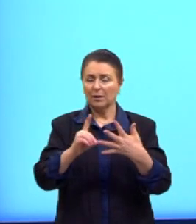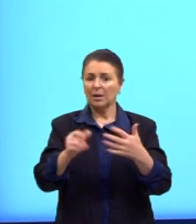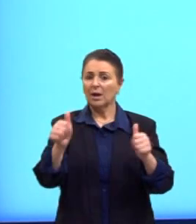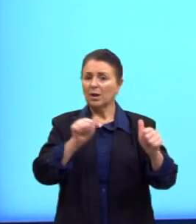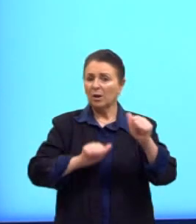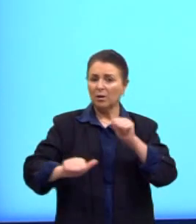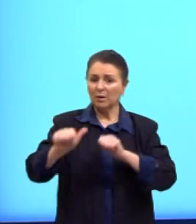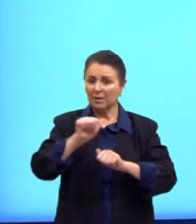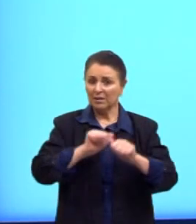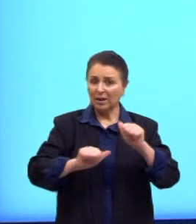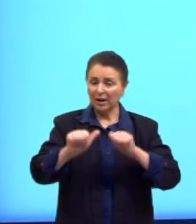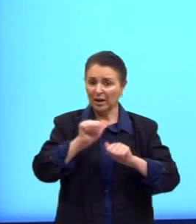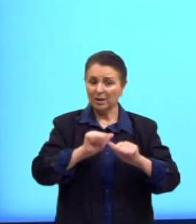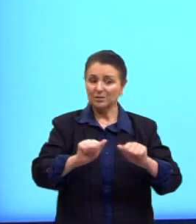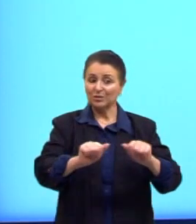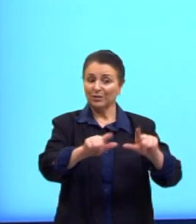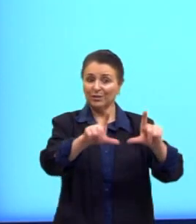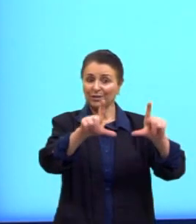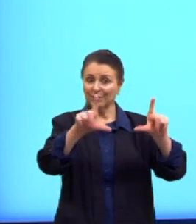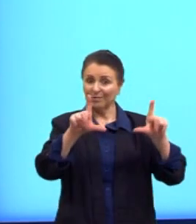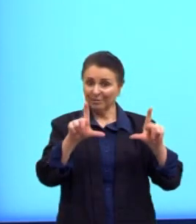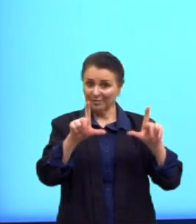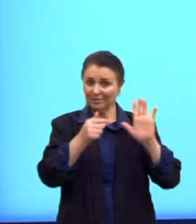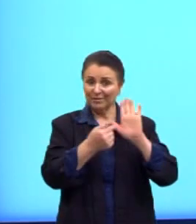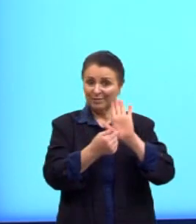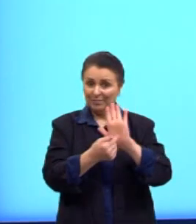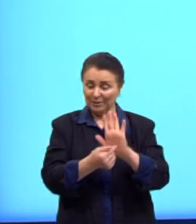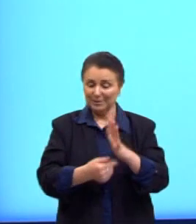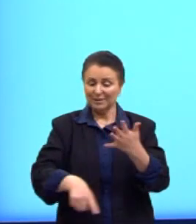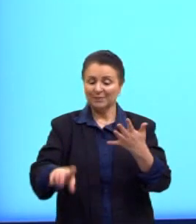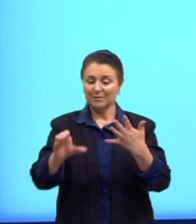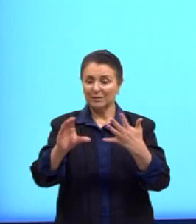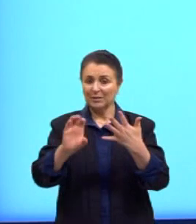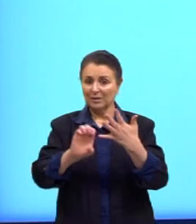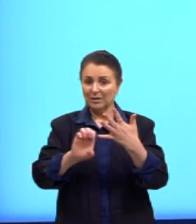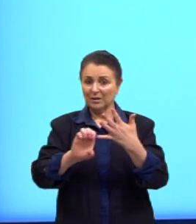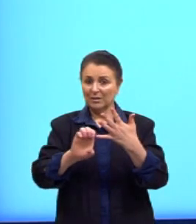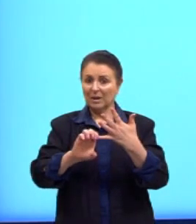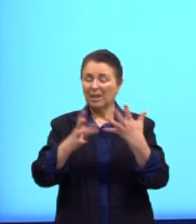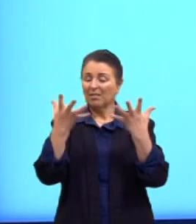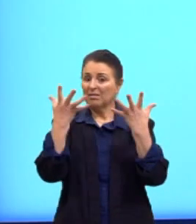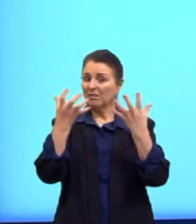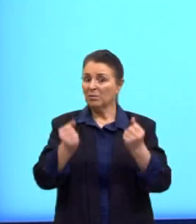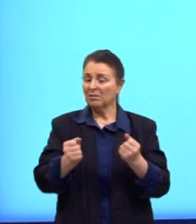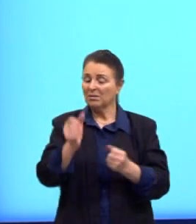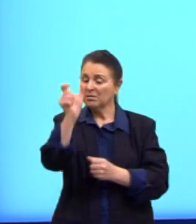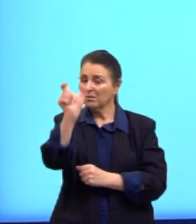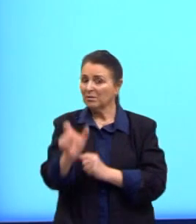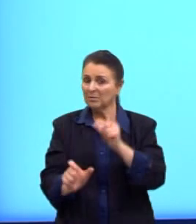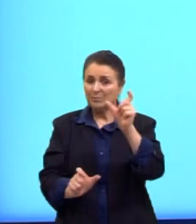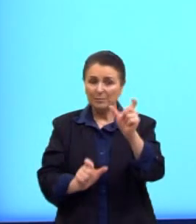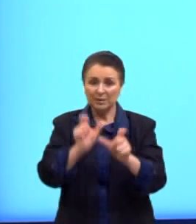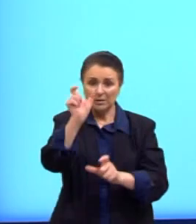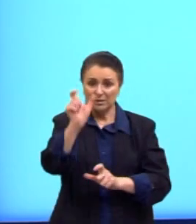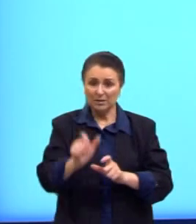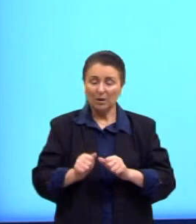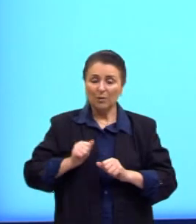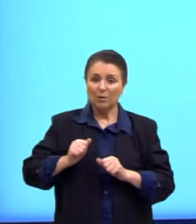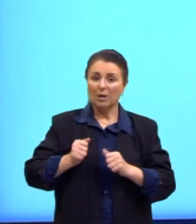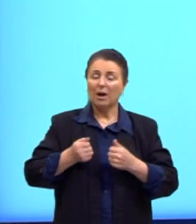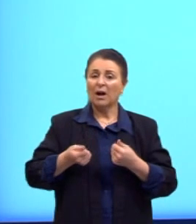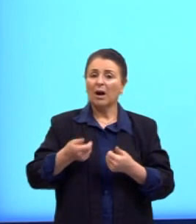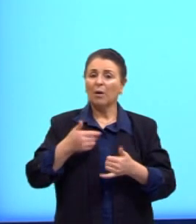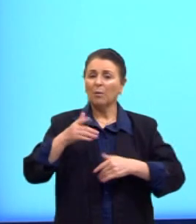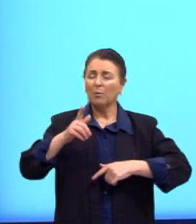televisivos que são oferecidos à população. E letra E, a intolerância das pessoas frente à mercantilização.